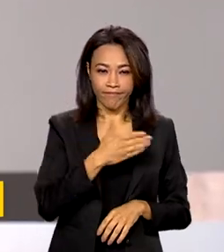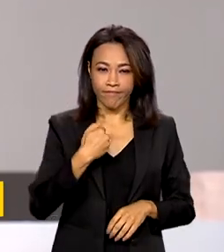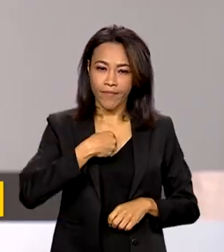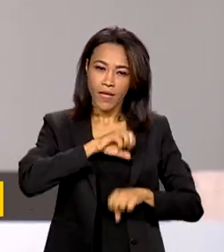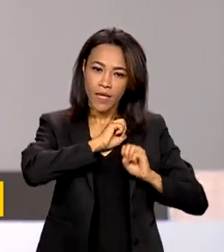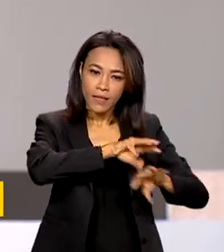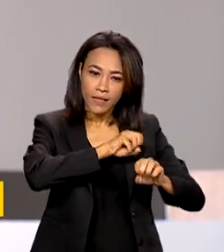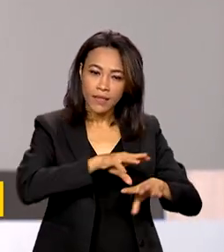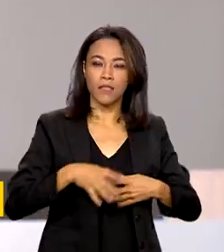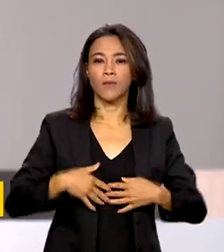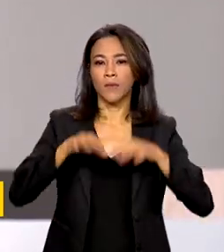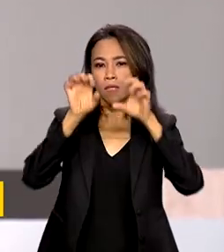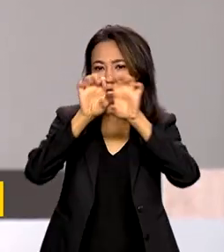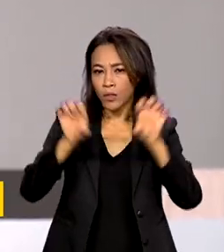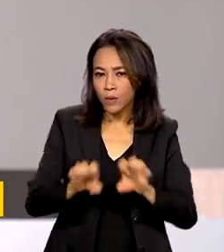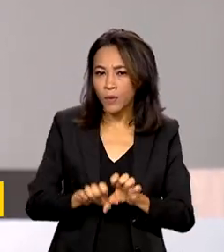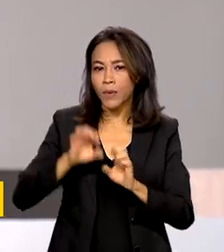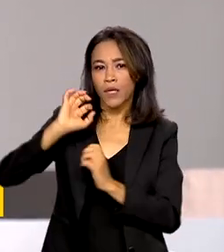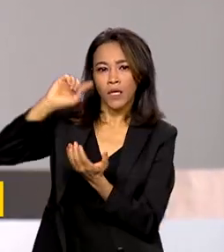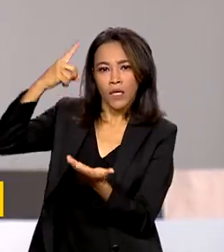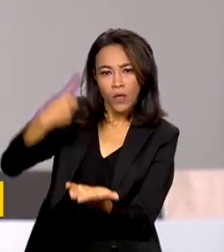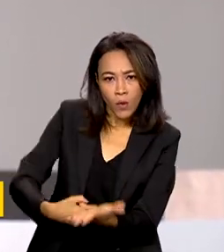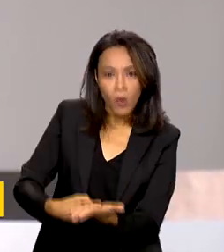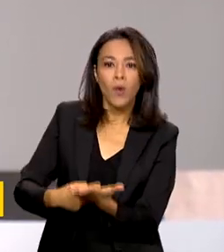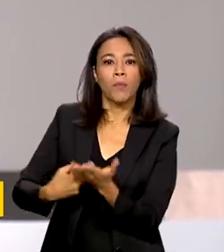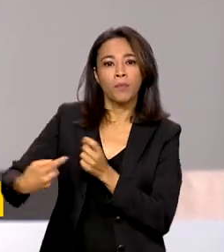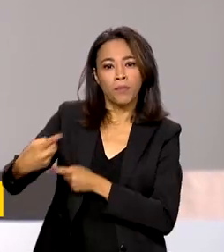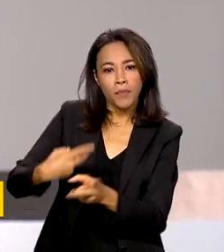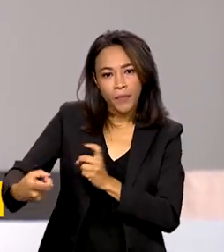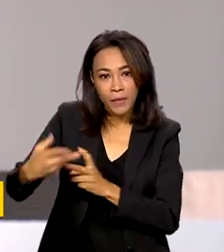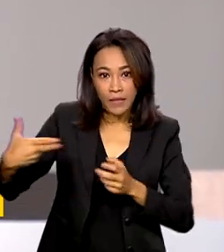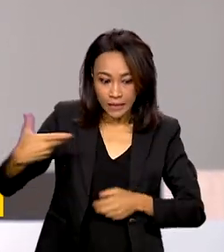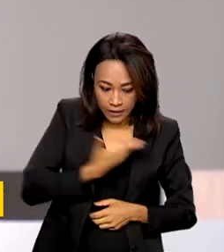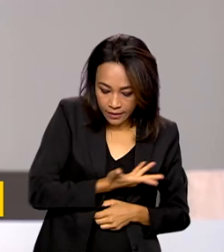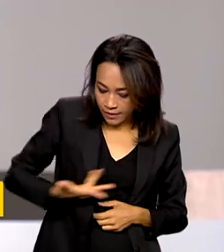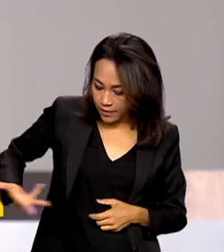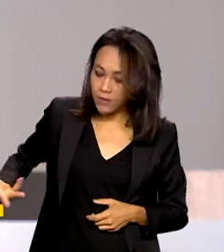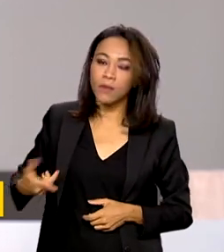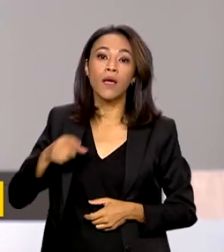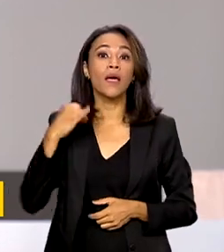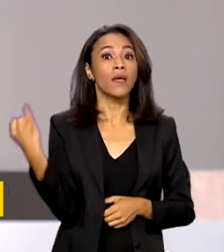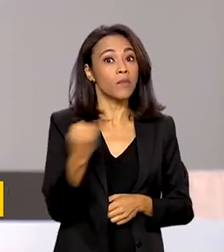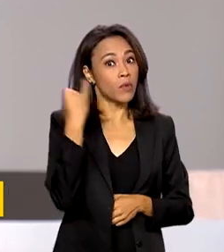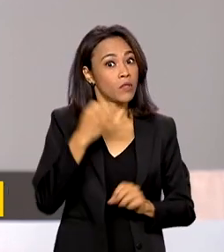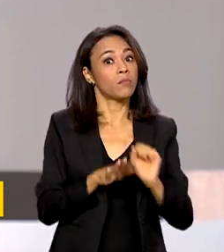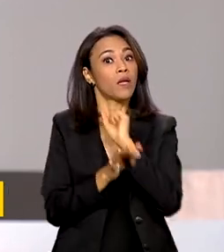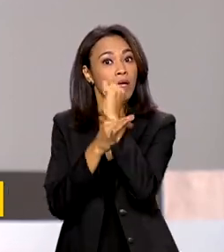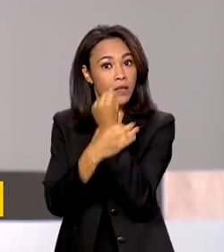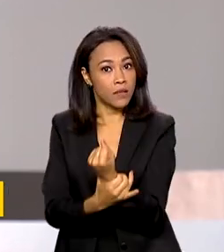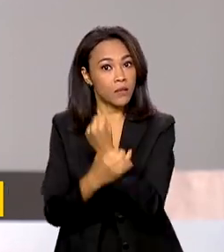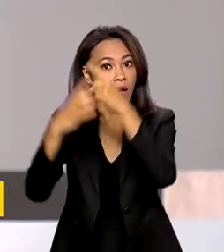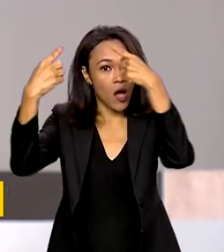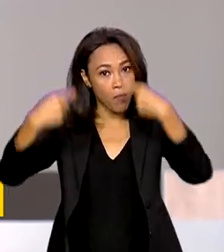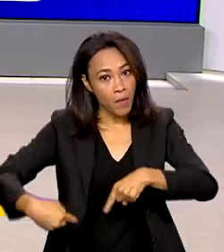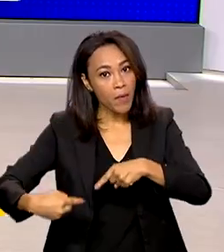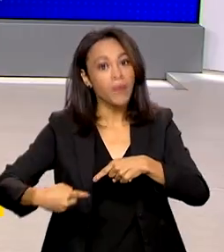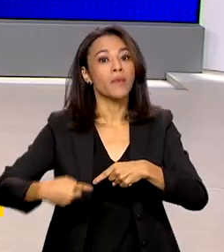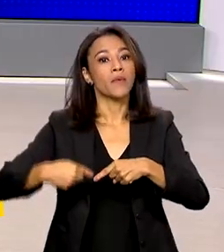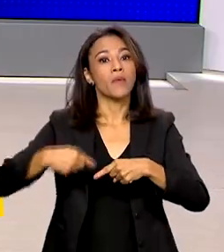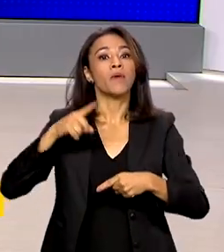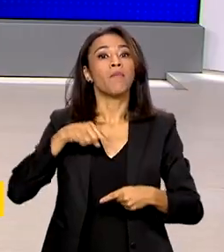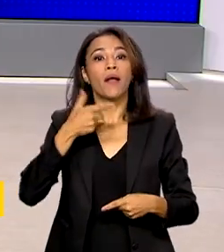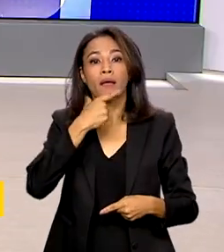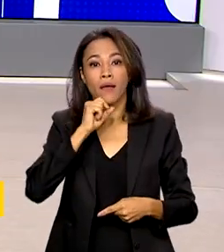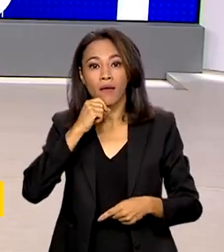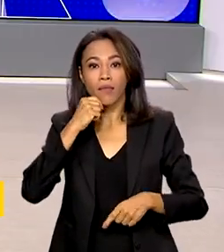Educação, infraestrutura e acordos comerciais são prioritários para garantir maior competitividade aos produtos brasileiros. A